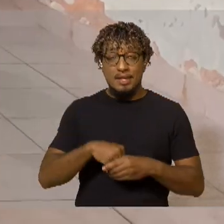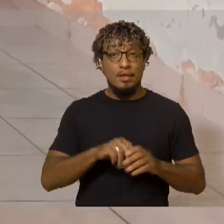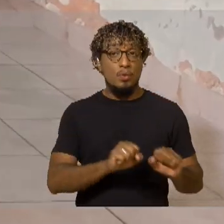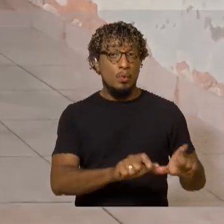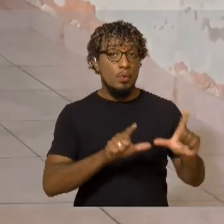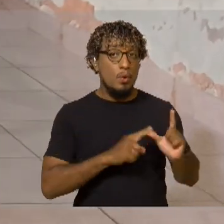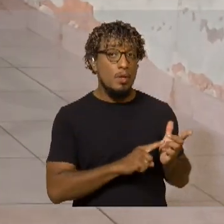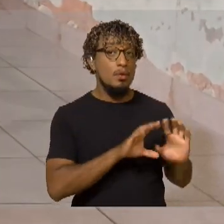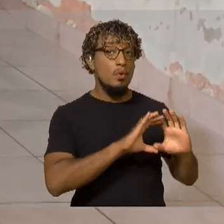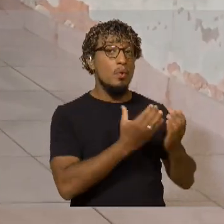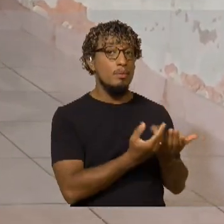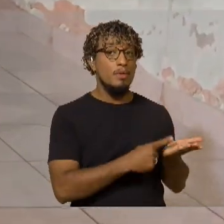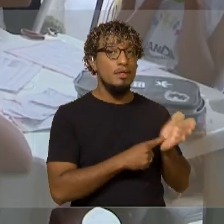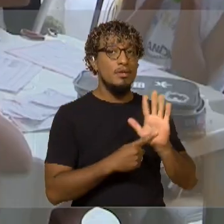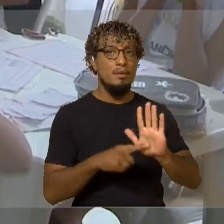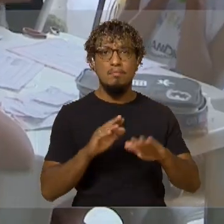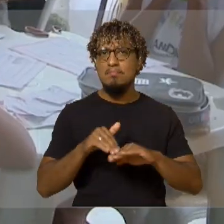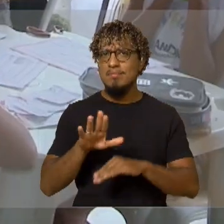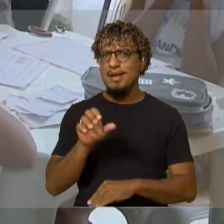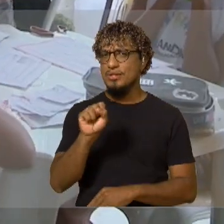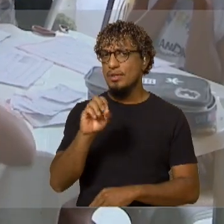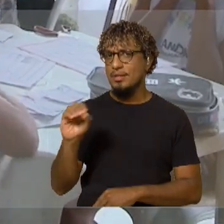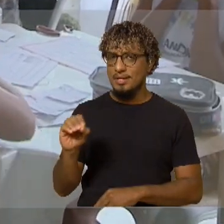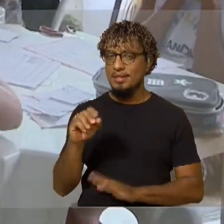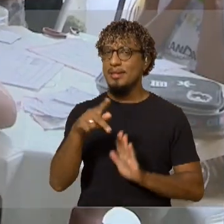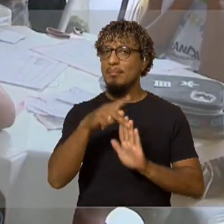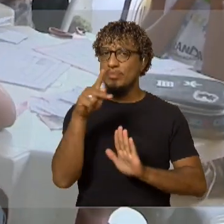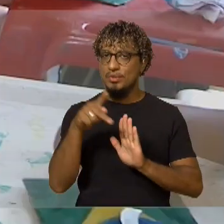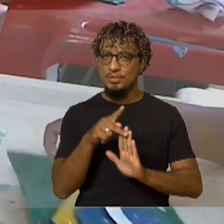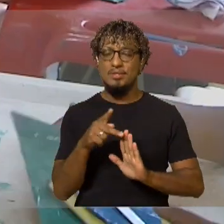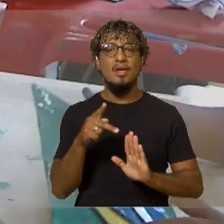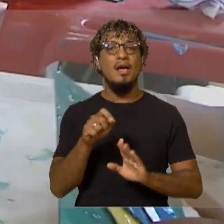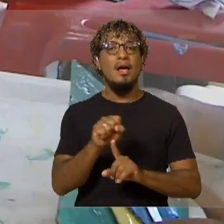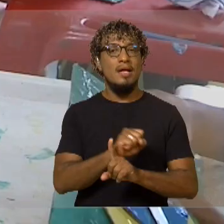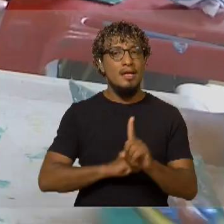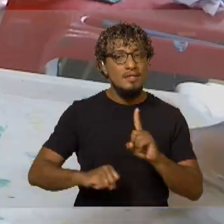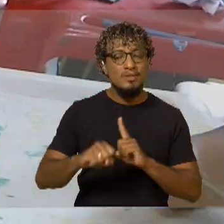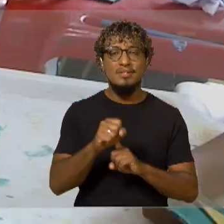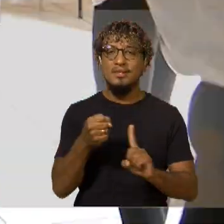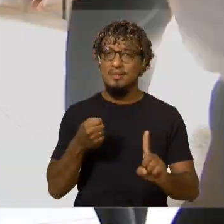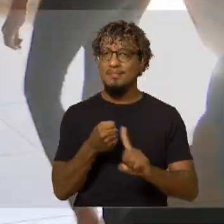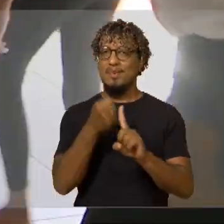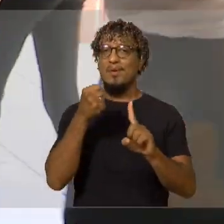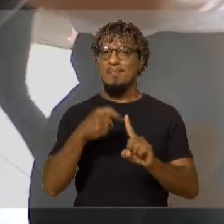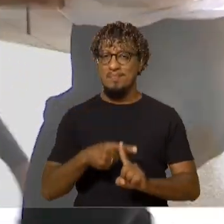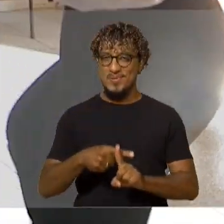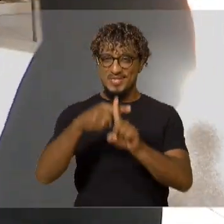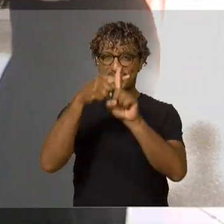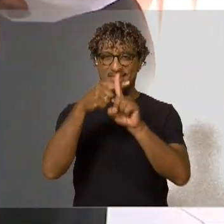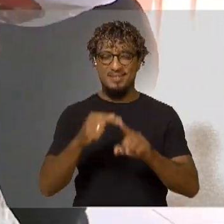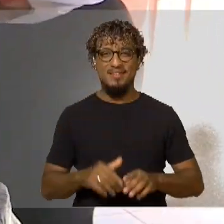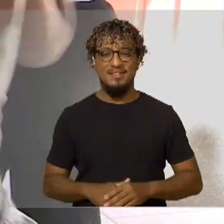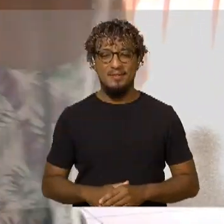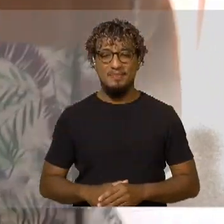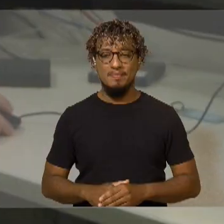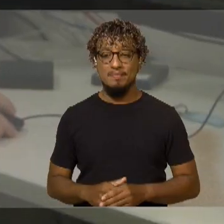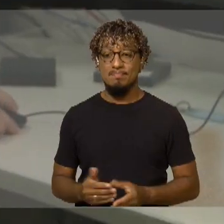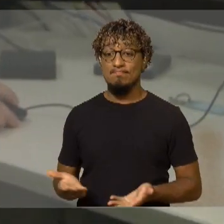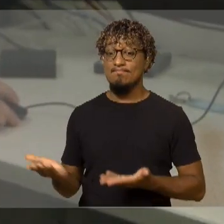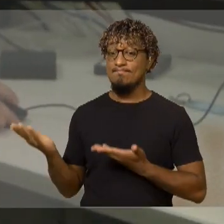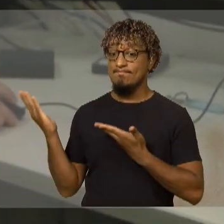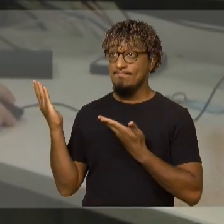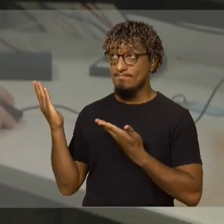foram apresentados ao público, todos com ações que impactam a sociedade de forma positiva. O quadro Fala